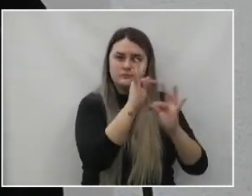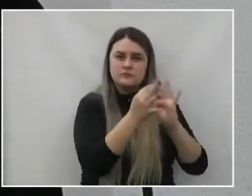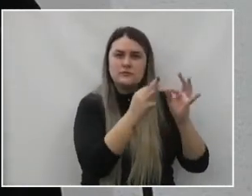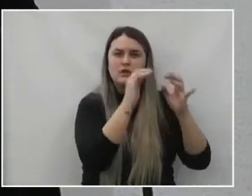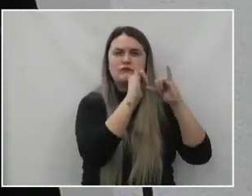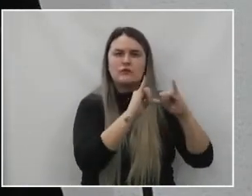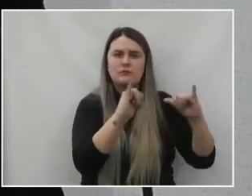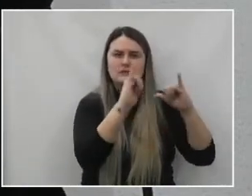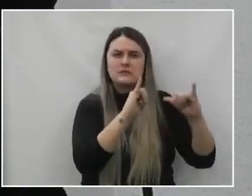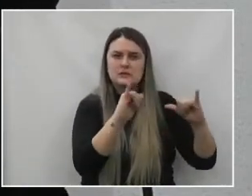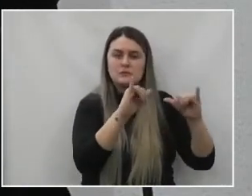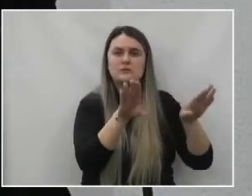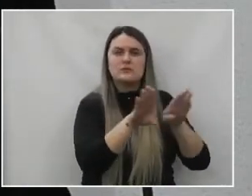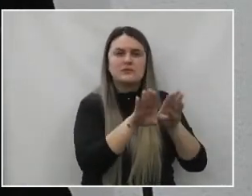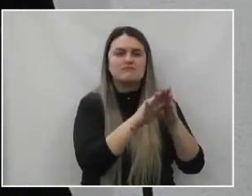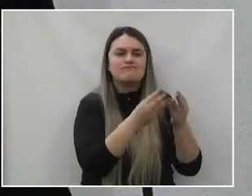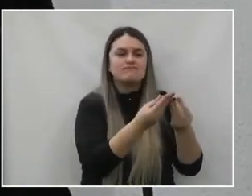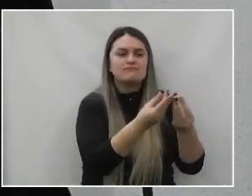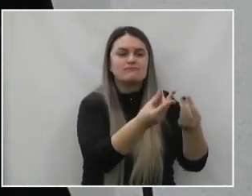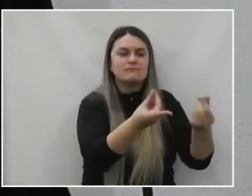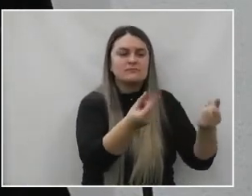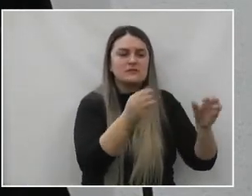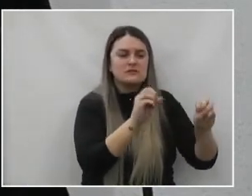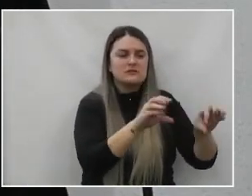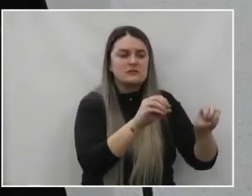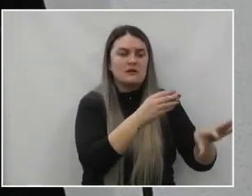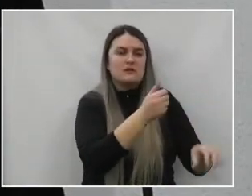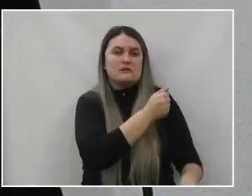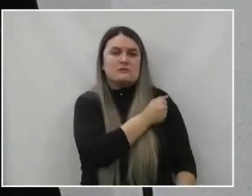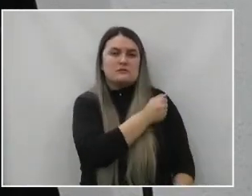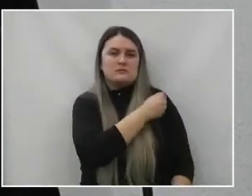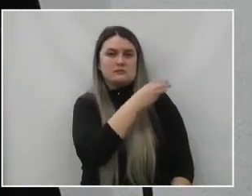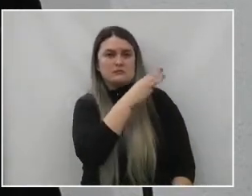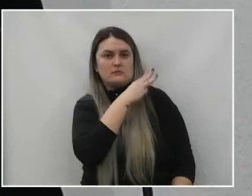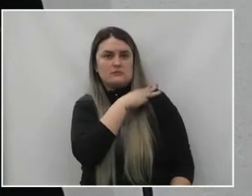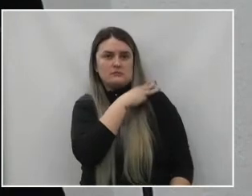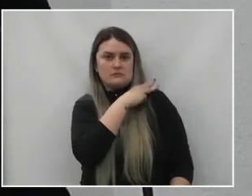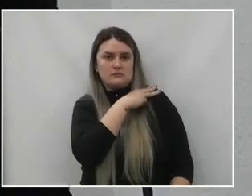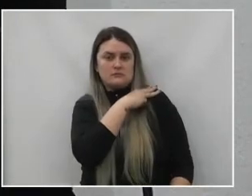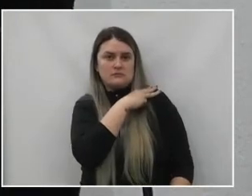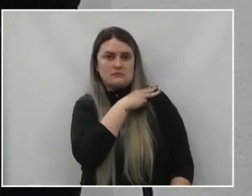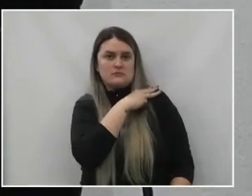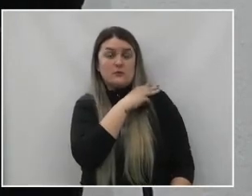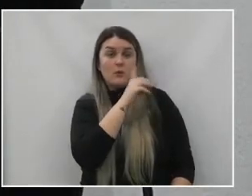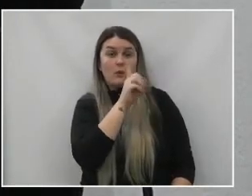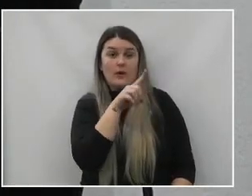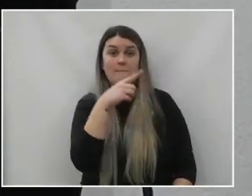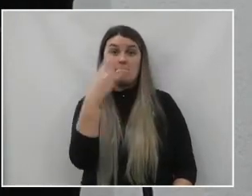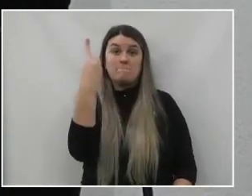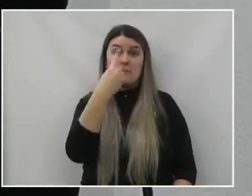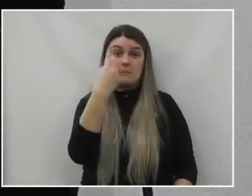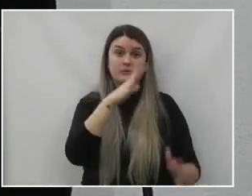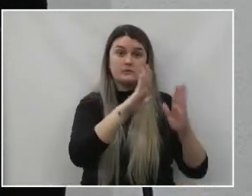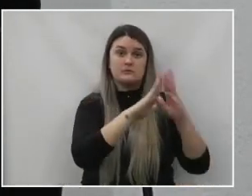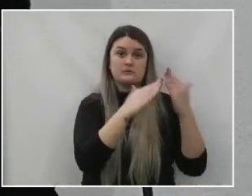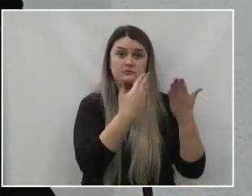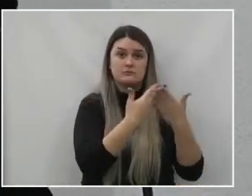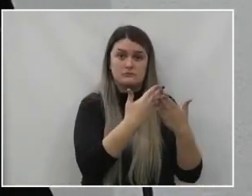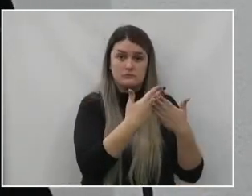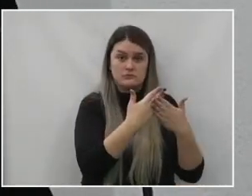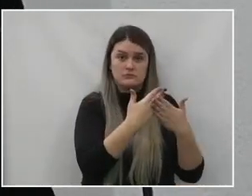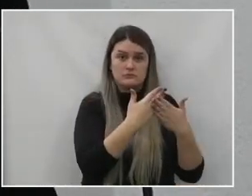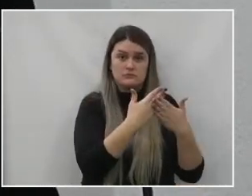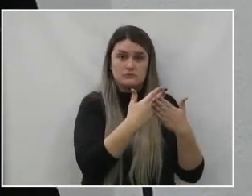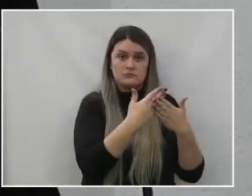formação e qualificação dos nossos alunos do ensino médio. Este será o primeiro e os demais